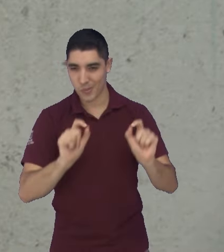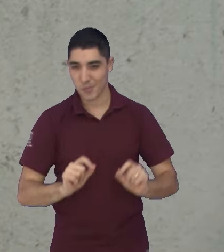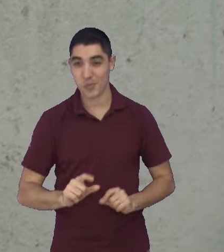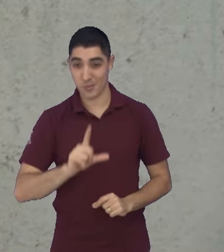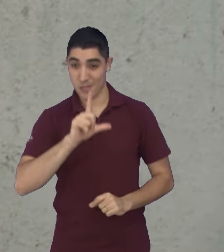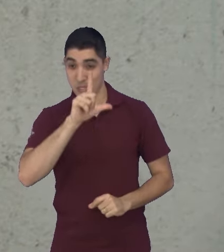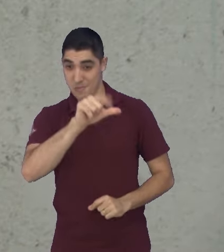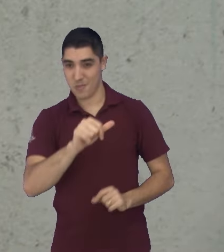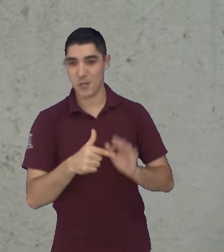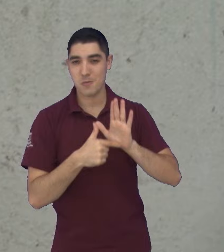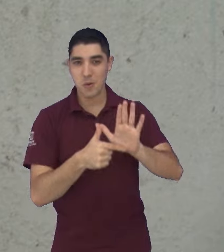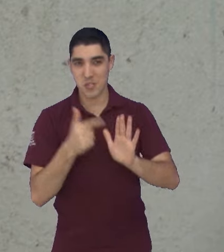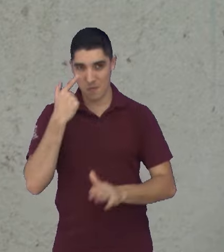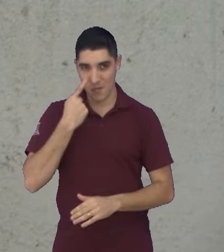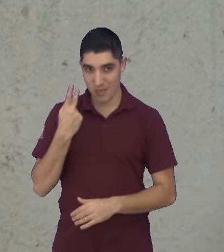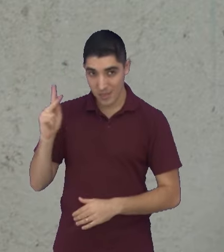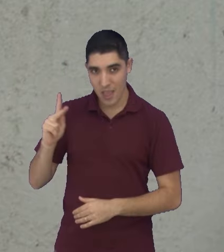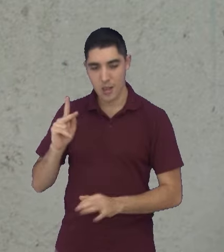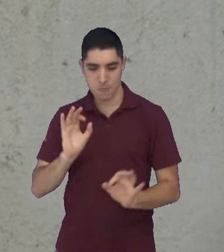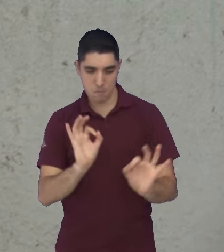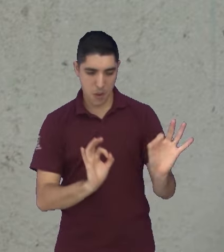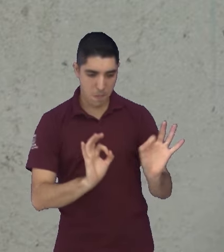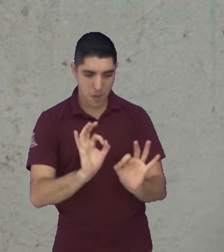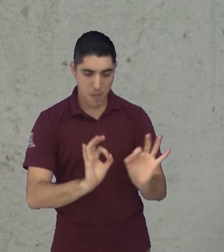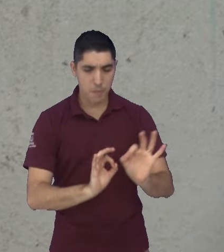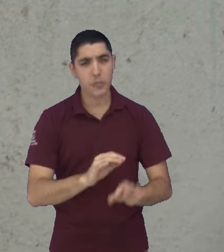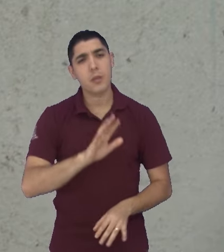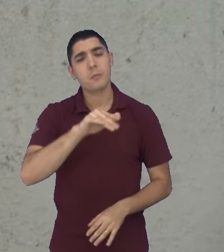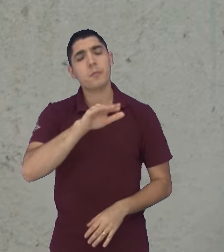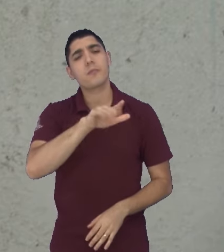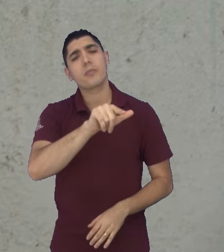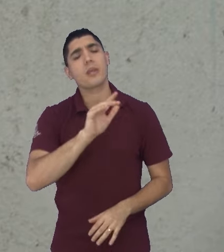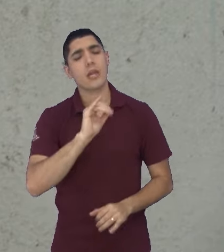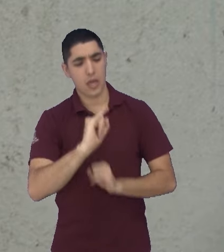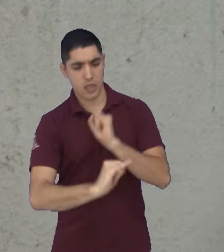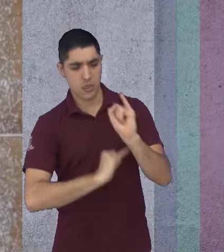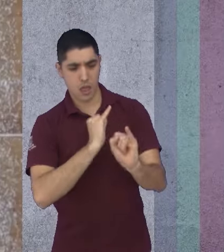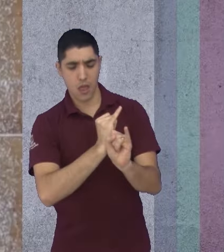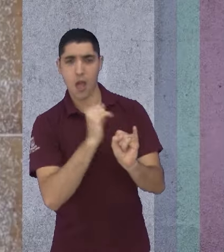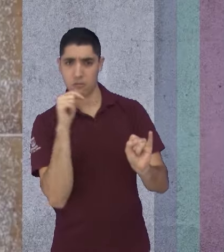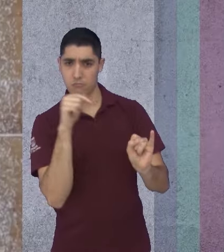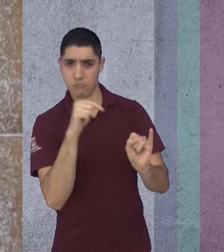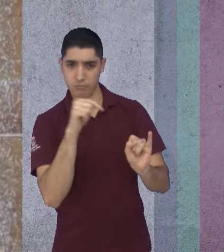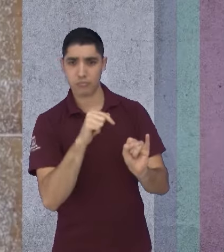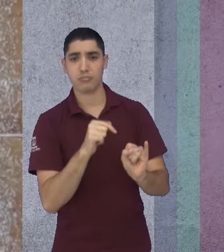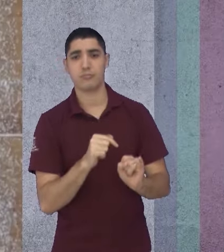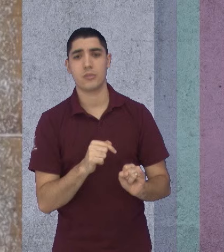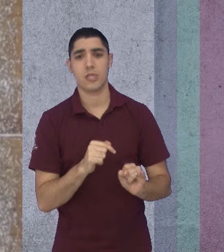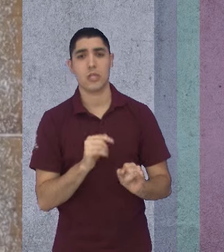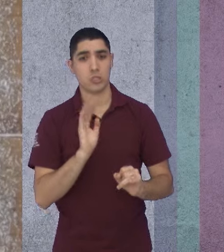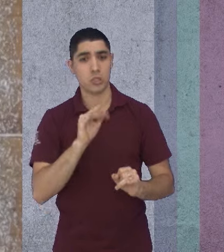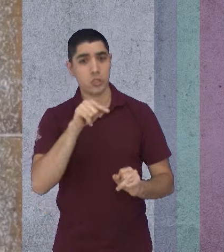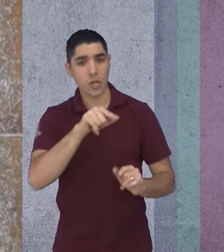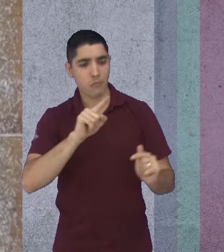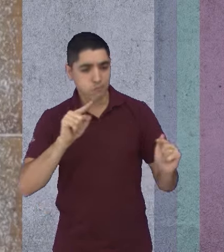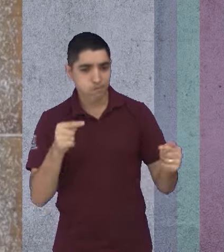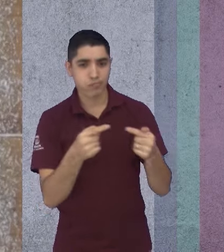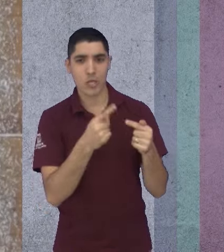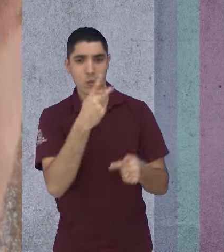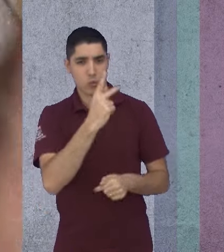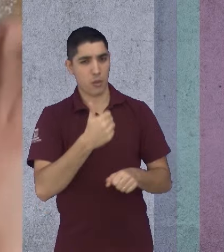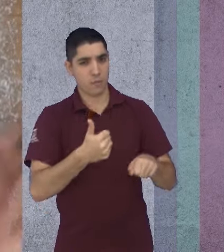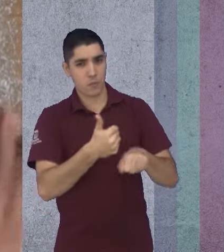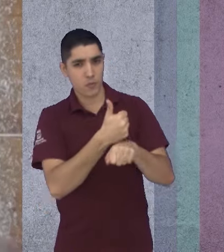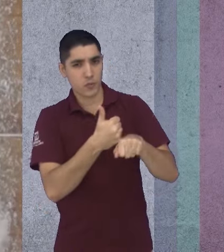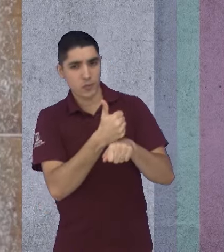imagens do Caio em ação. Caio, a internet, né? Como a gente sempre fala aqui no programa, foi um aliado nisso da sua carreira, né?